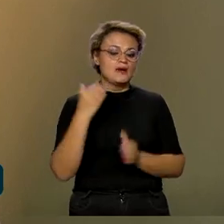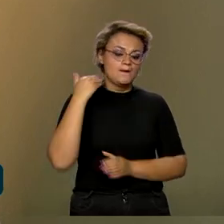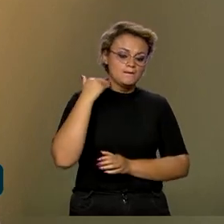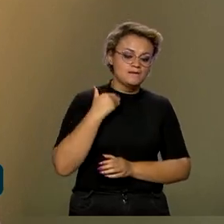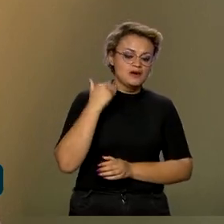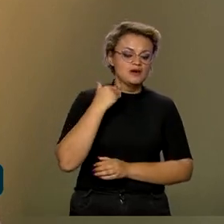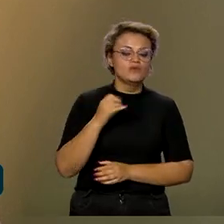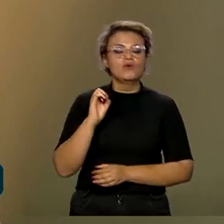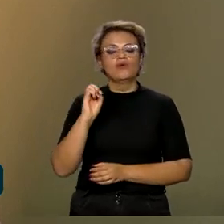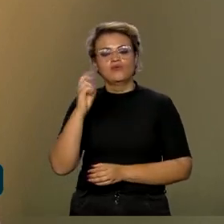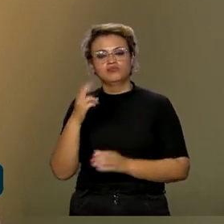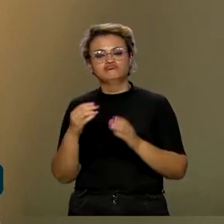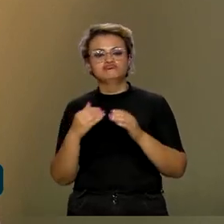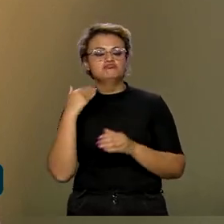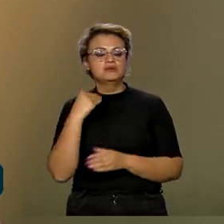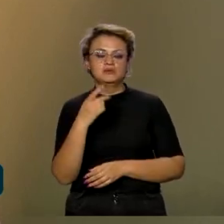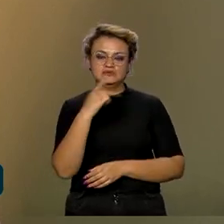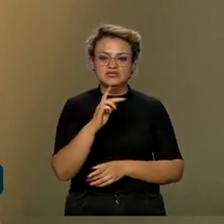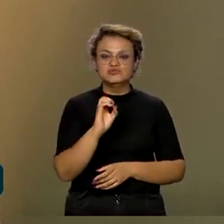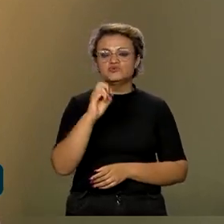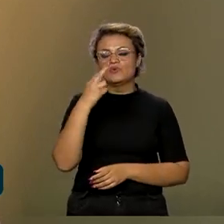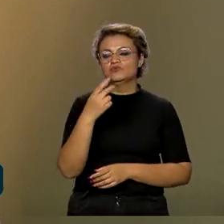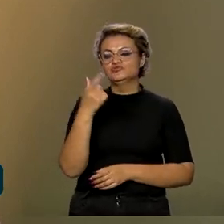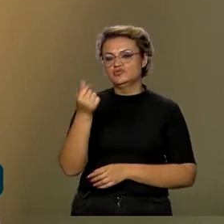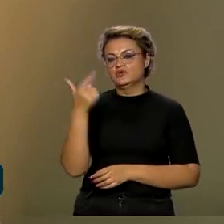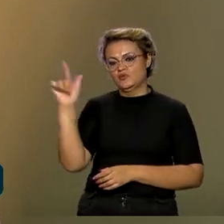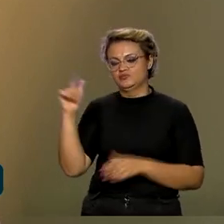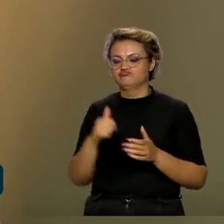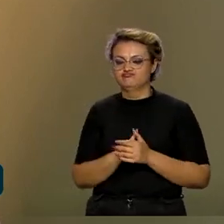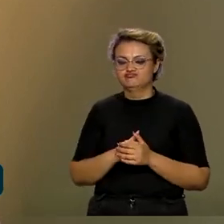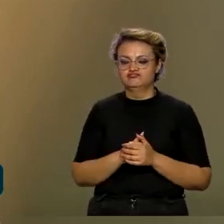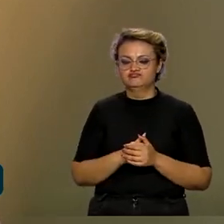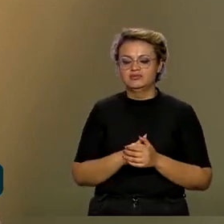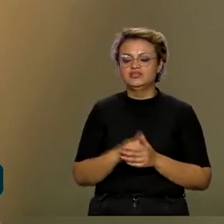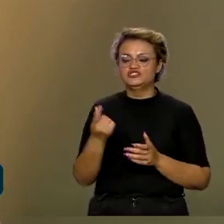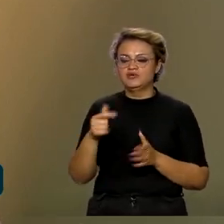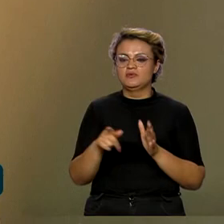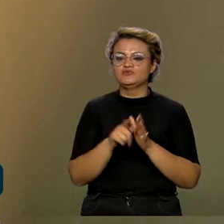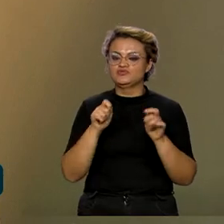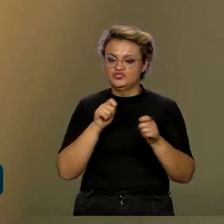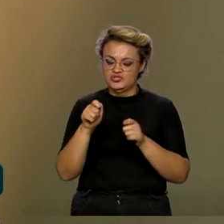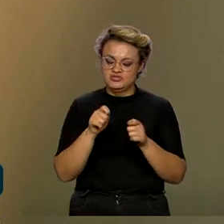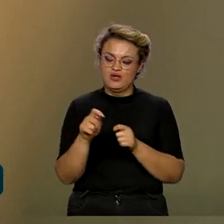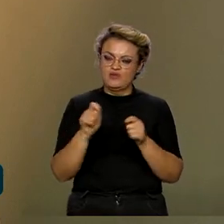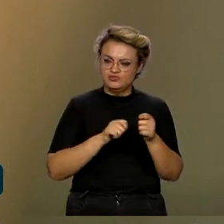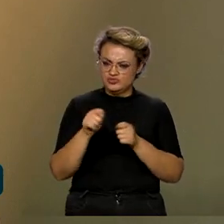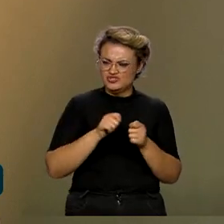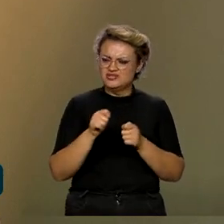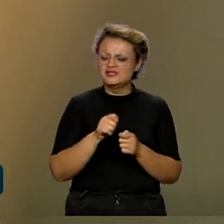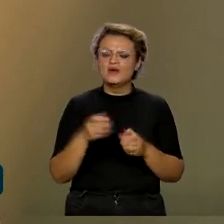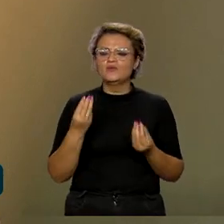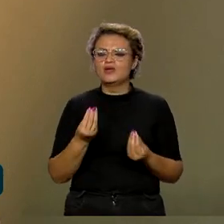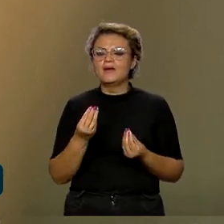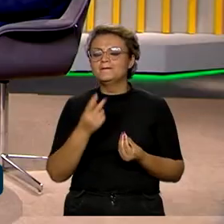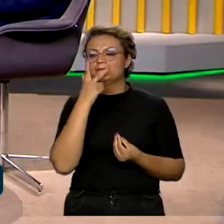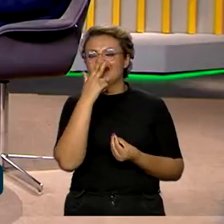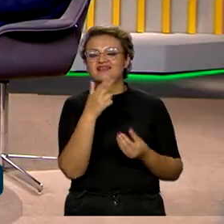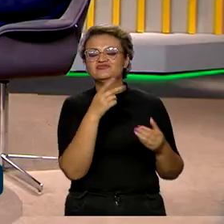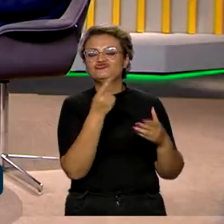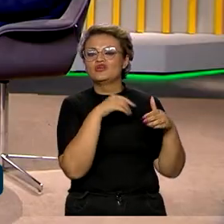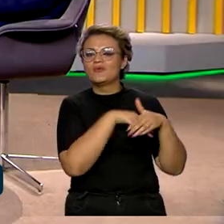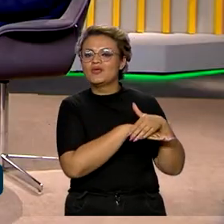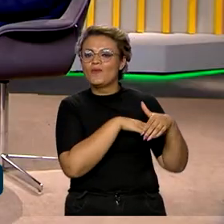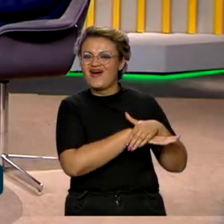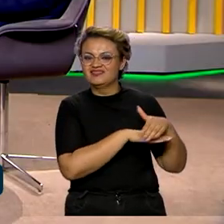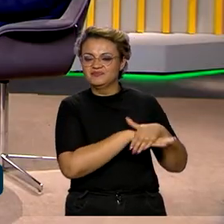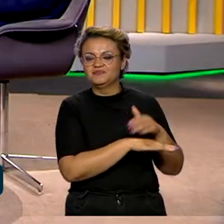quanto instituir o seu banco, quanto o fundo de reserva, o fundo de contingência. O fundo de contingência funciona como um colchão. Então, por exemplo,